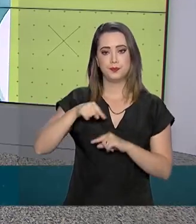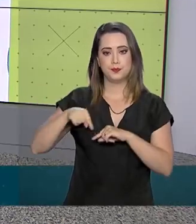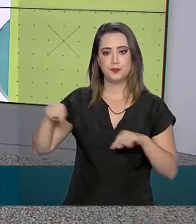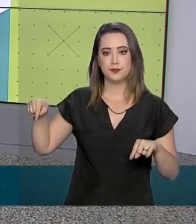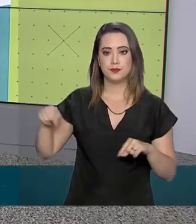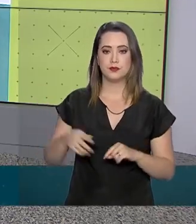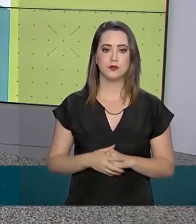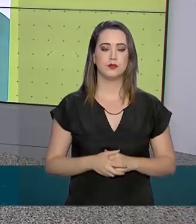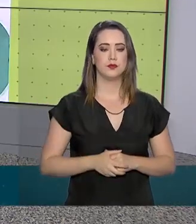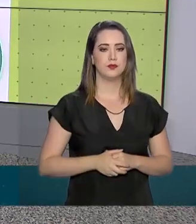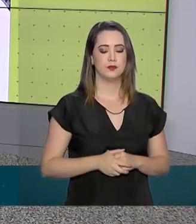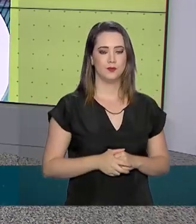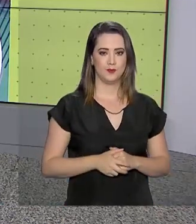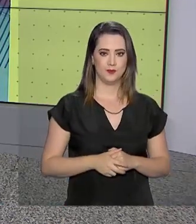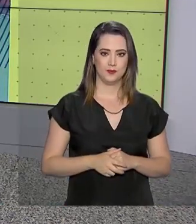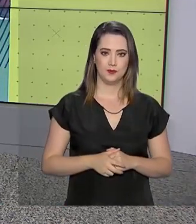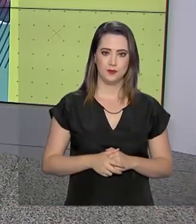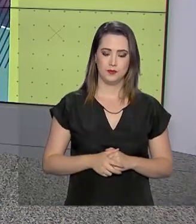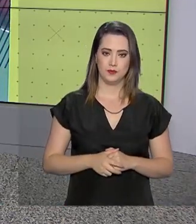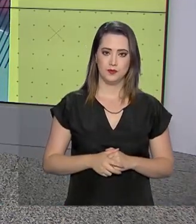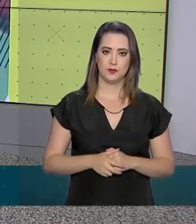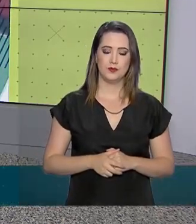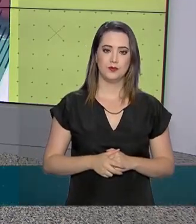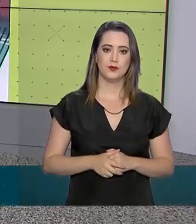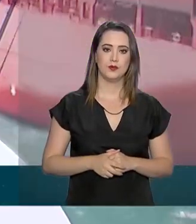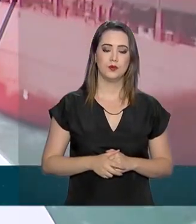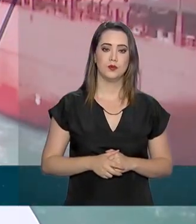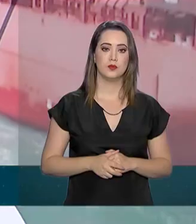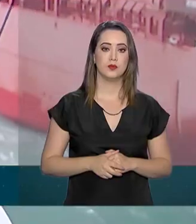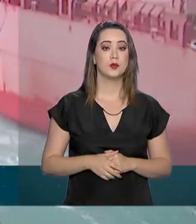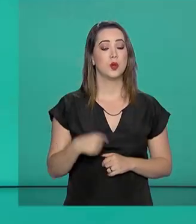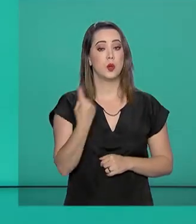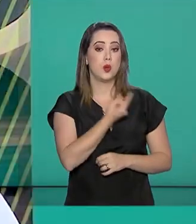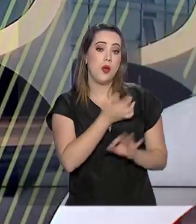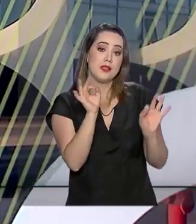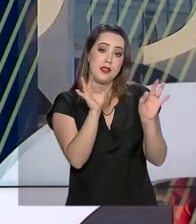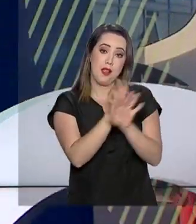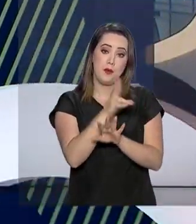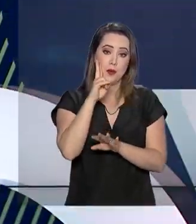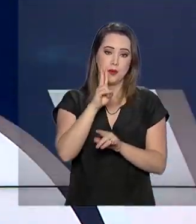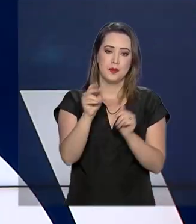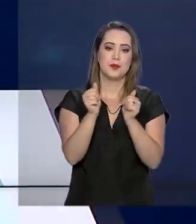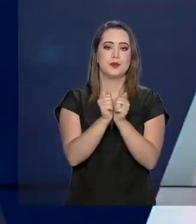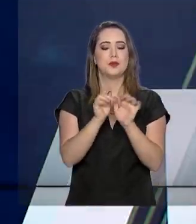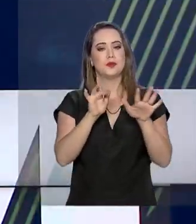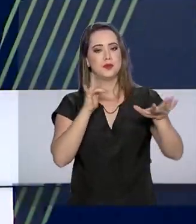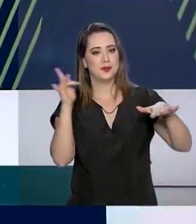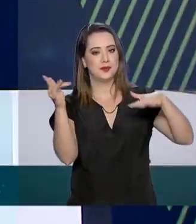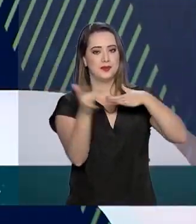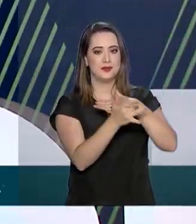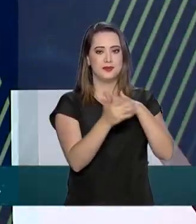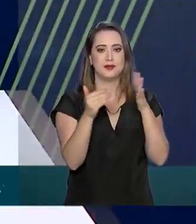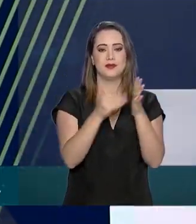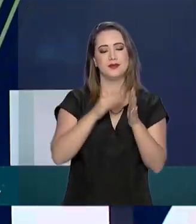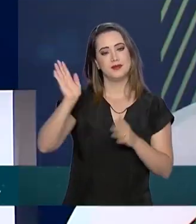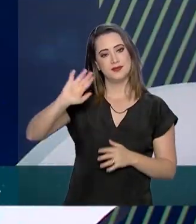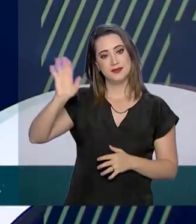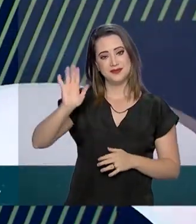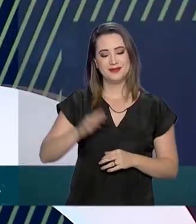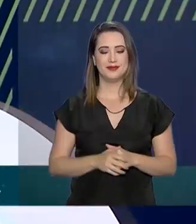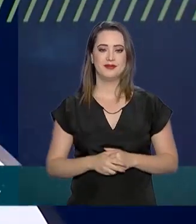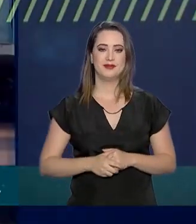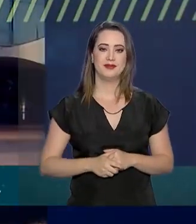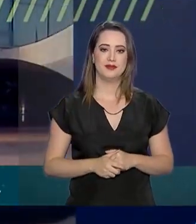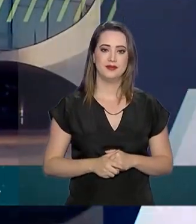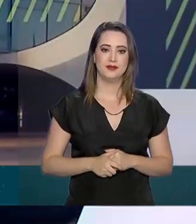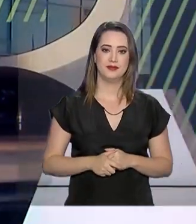ligar para o Receitafone no número 146. O governo agora fica por aqui. Continue nos acompanhando também pelas redes sociais. Até